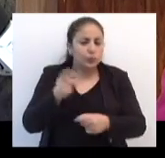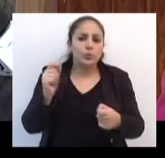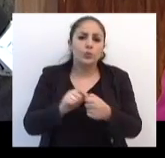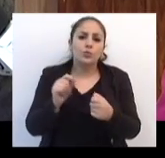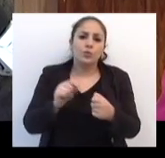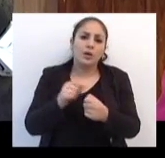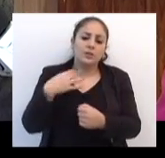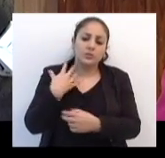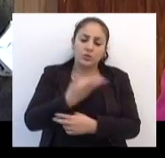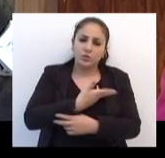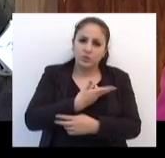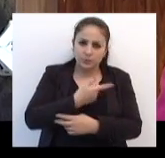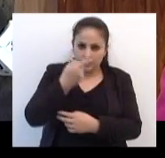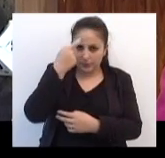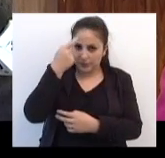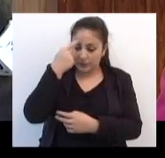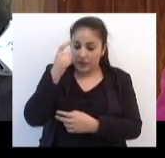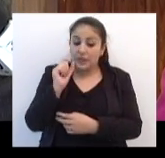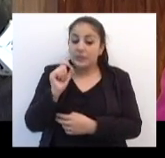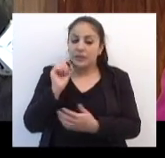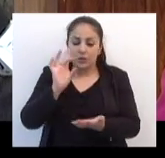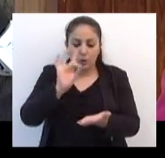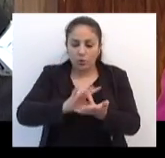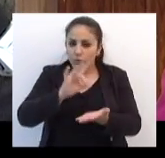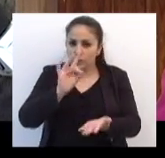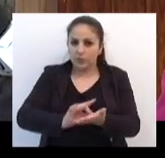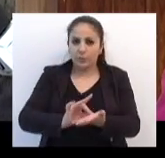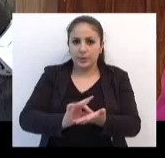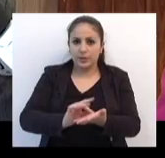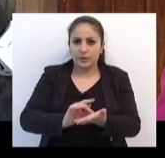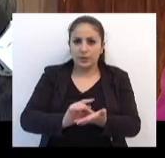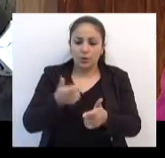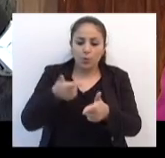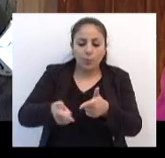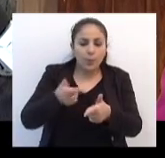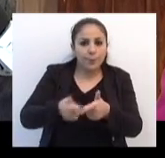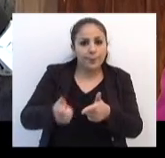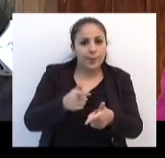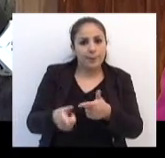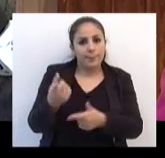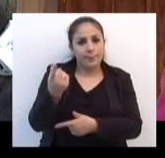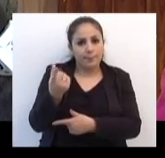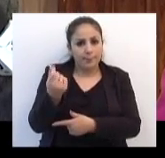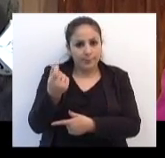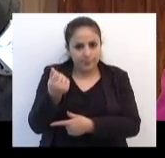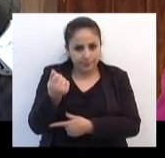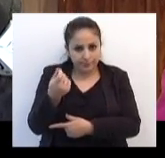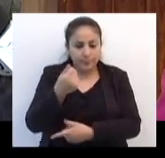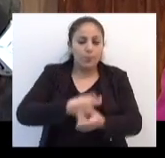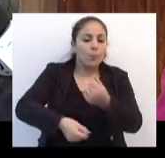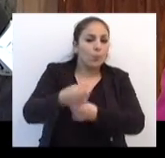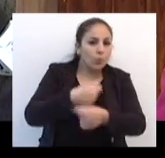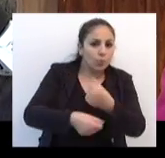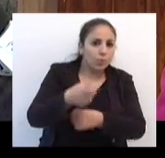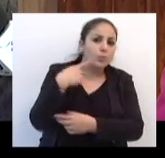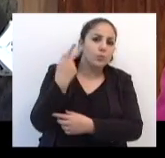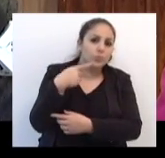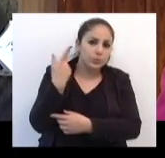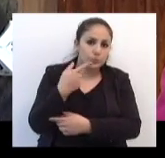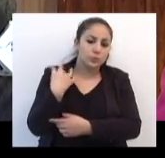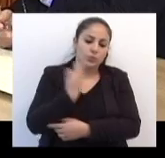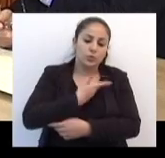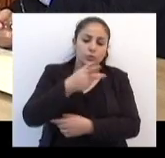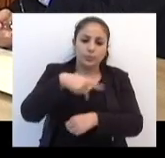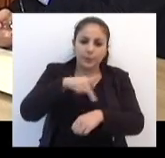isso faz nos dizer que realmente a crise política social do nosso país está em